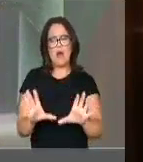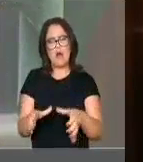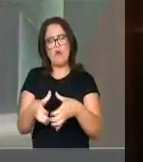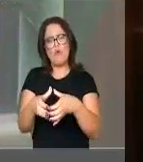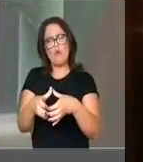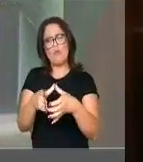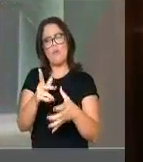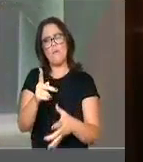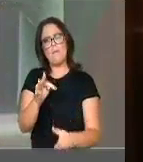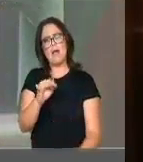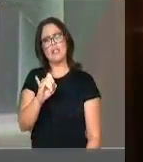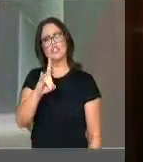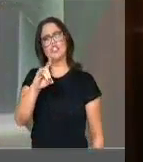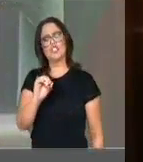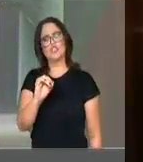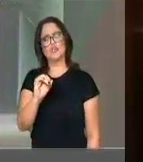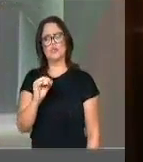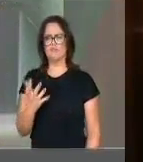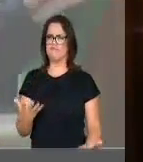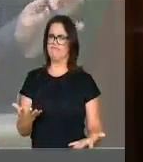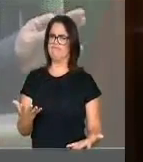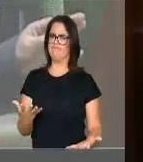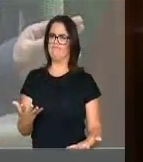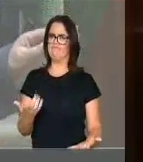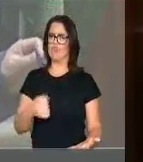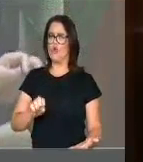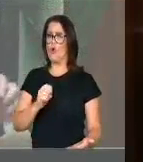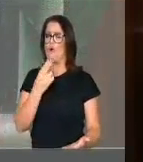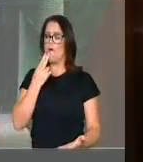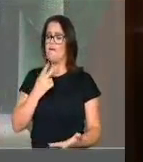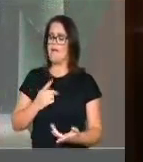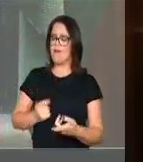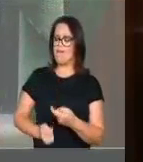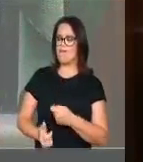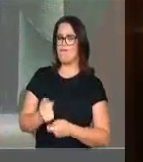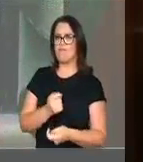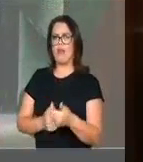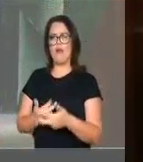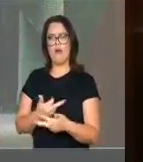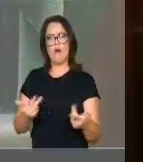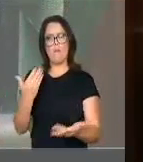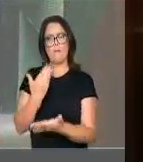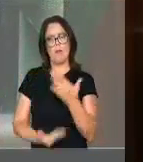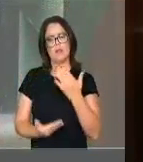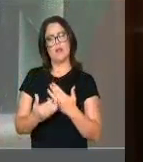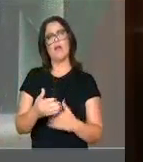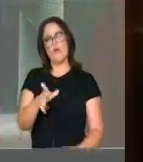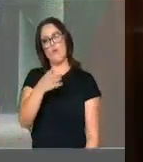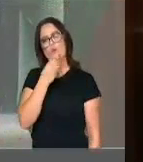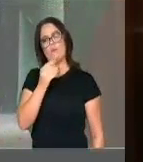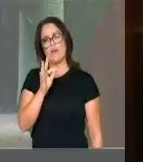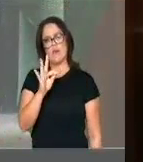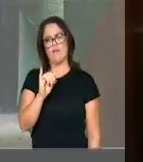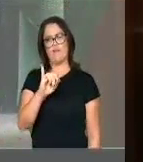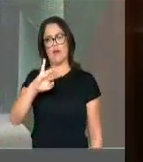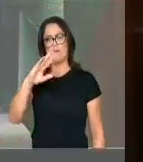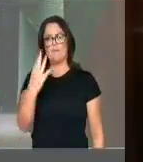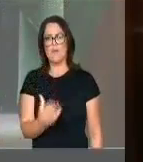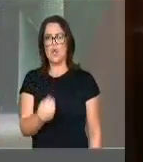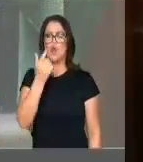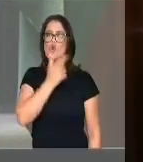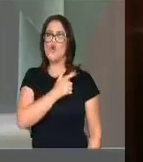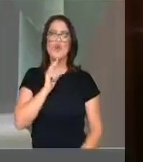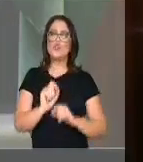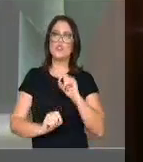políticos que se coligavam e aí pelo menos ou para ganhar ou para perder o Fabinho teve coragem de colocar isso aí e a gente